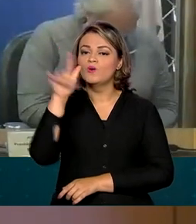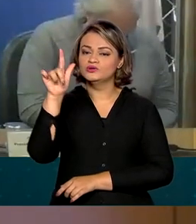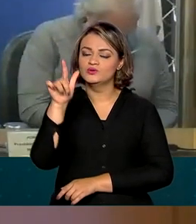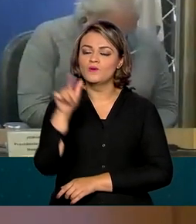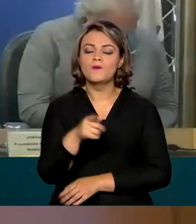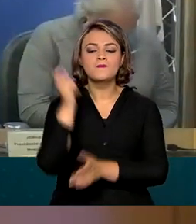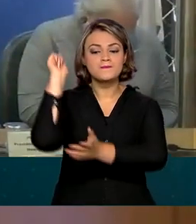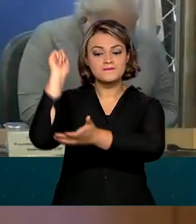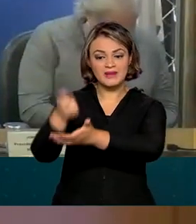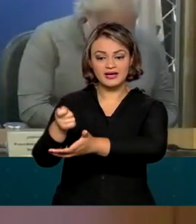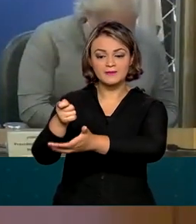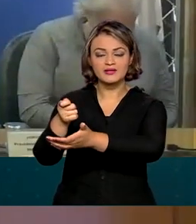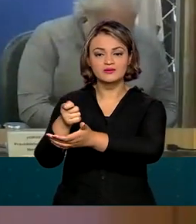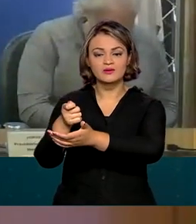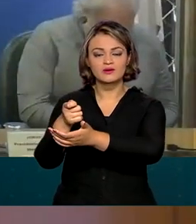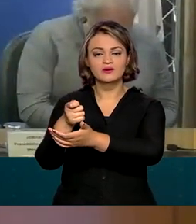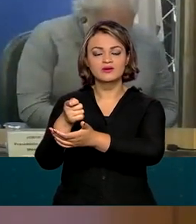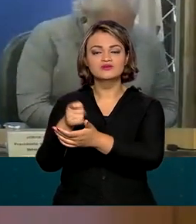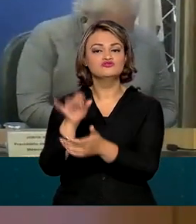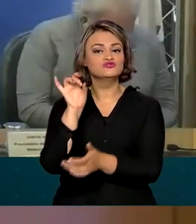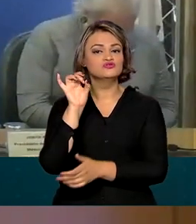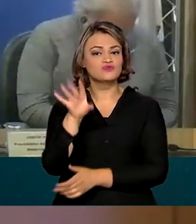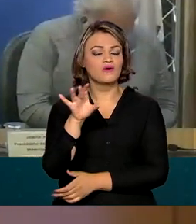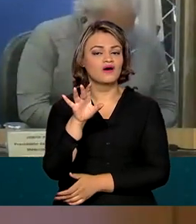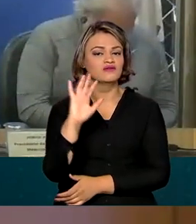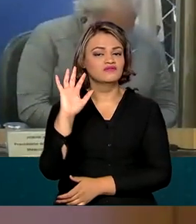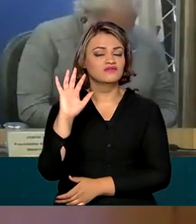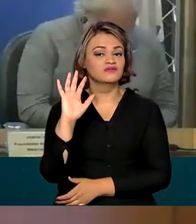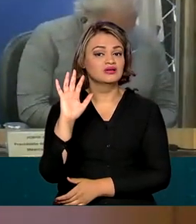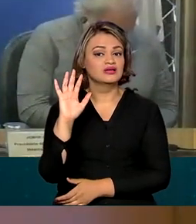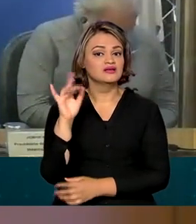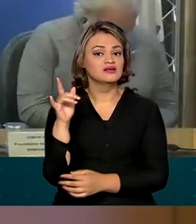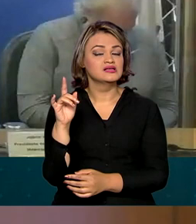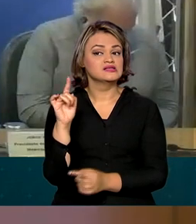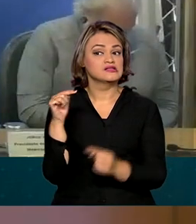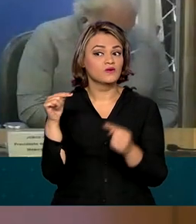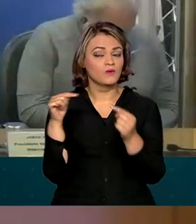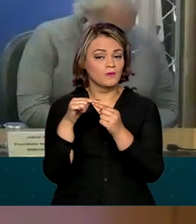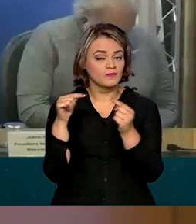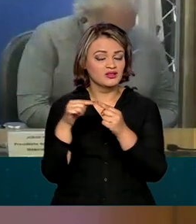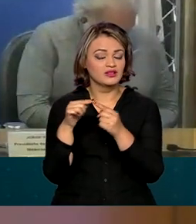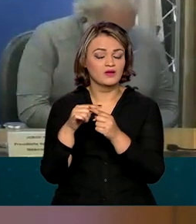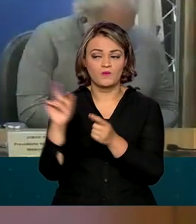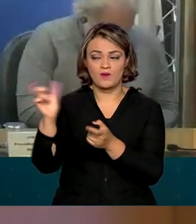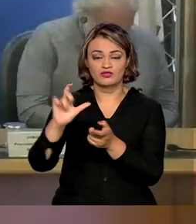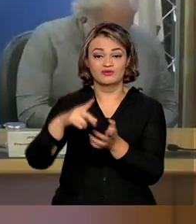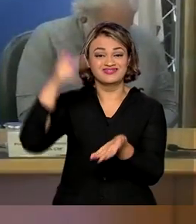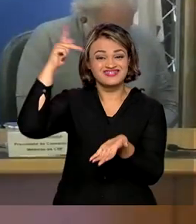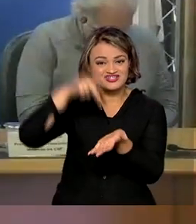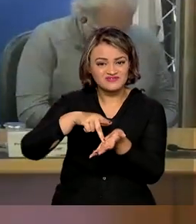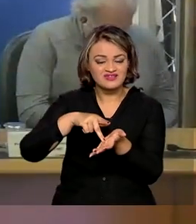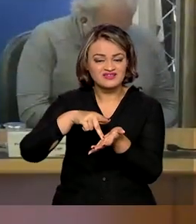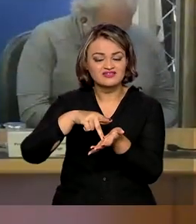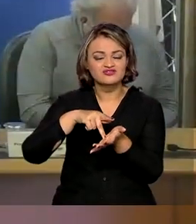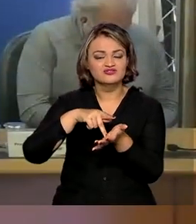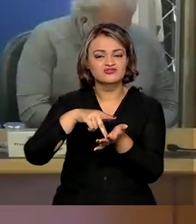que o pagamento só ocorrerá em relação às doses que forem efetivamente